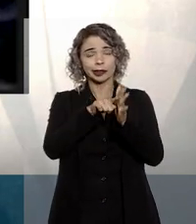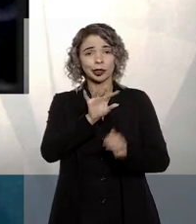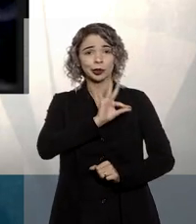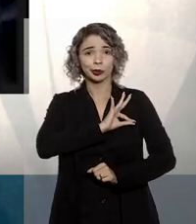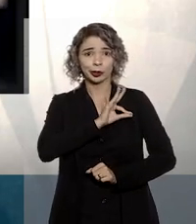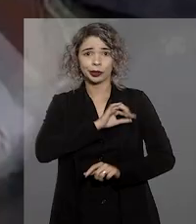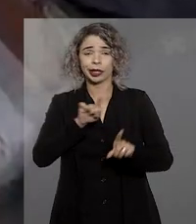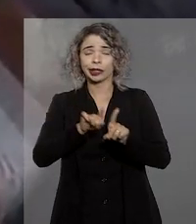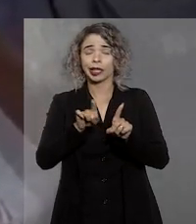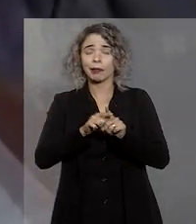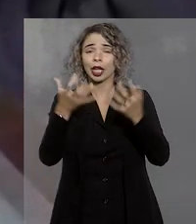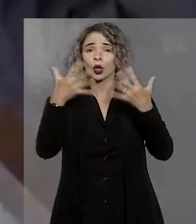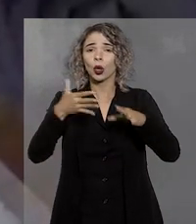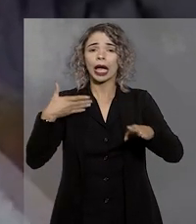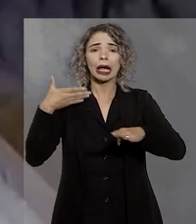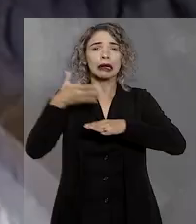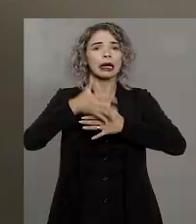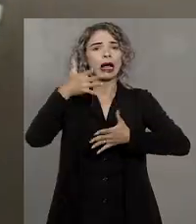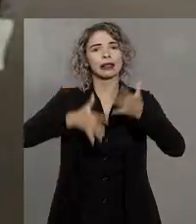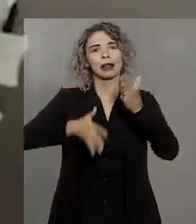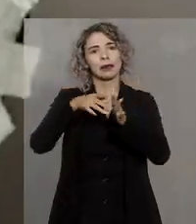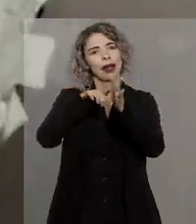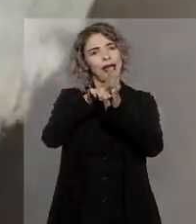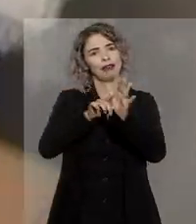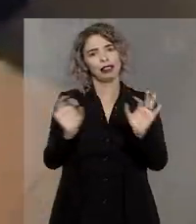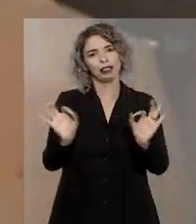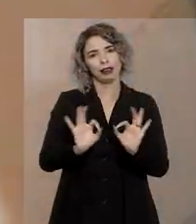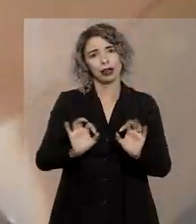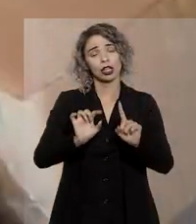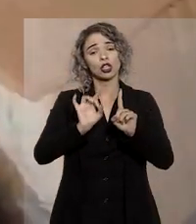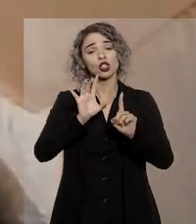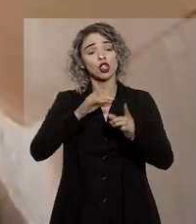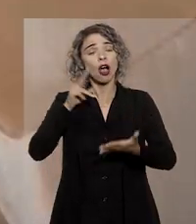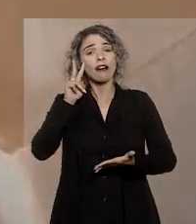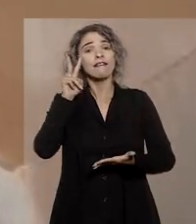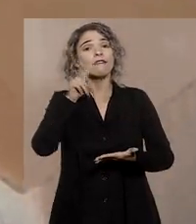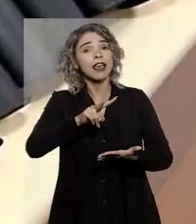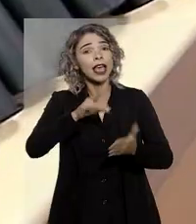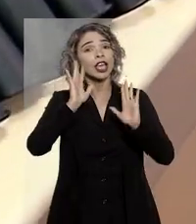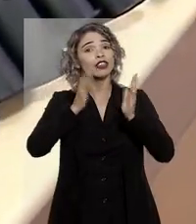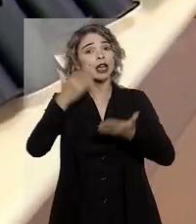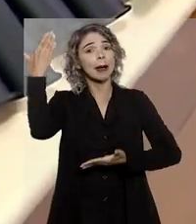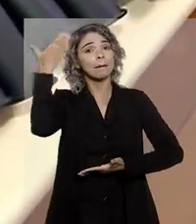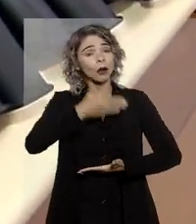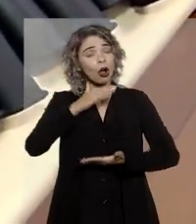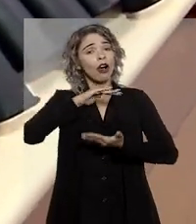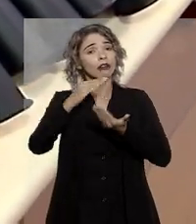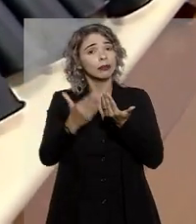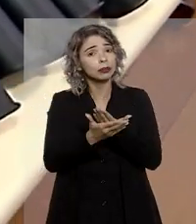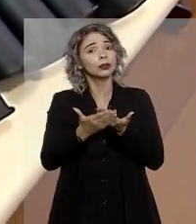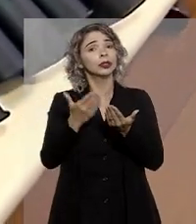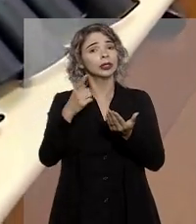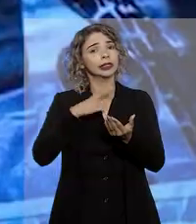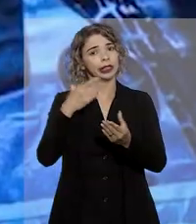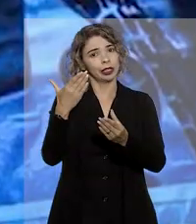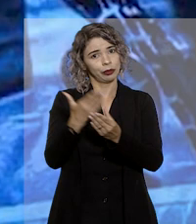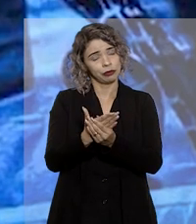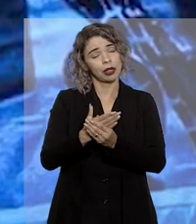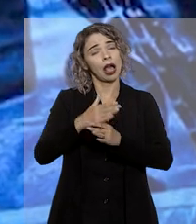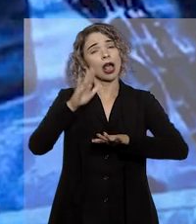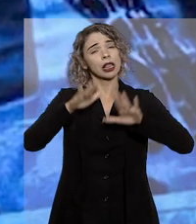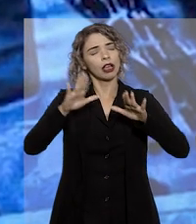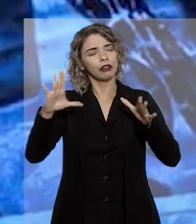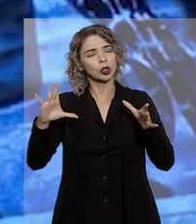inquérito policial e nem buscam interferir nas investigações, mas sim ter acesso às provas já produzidas e documentadas